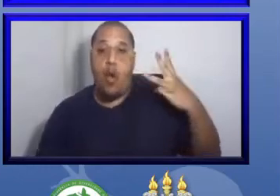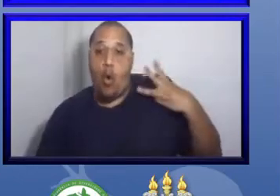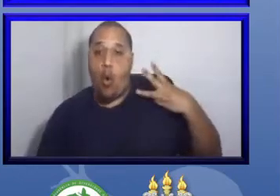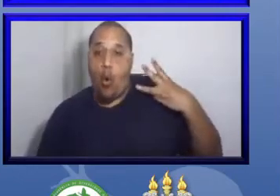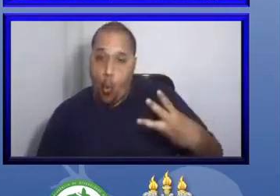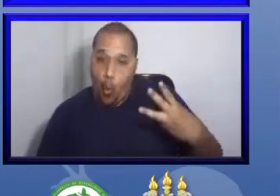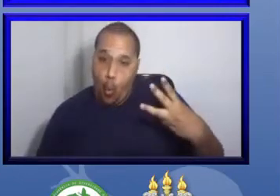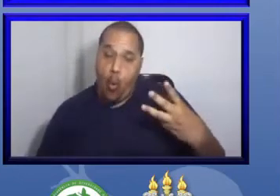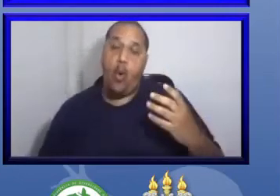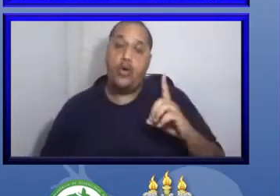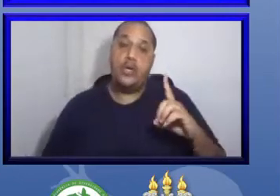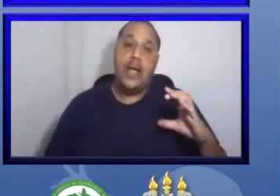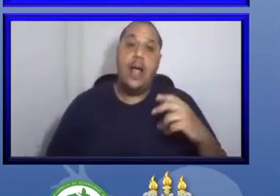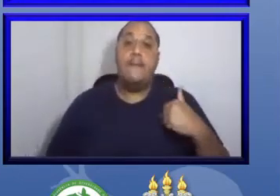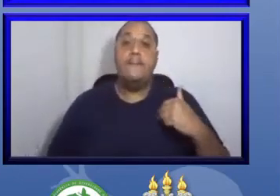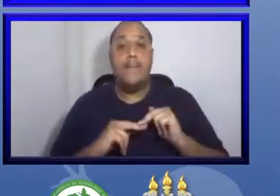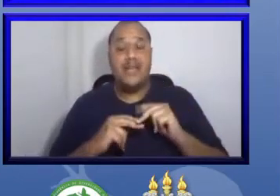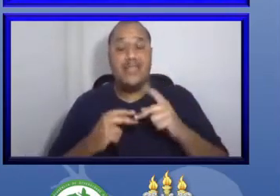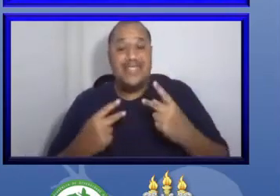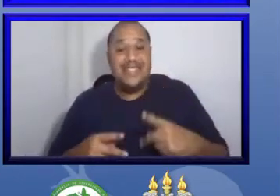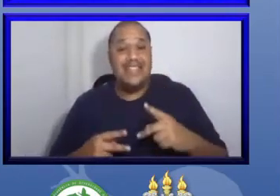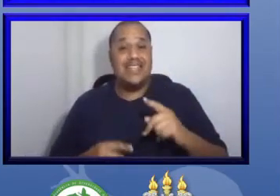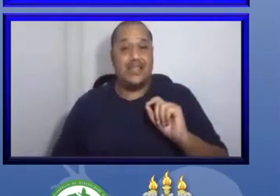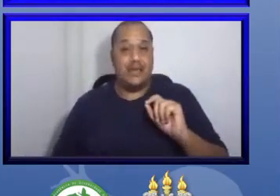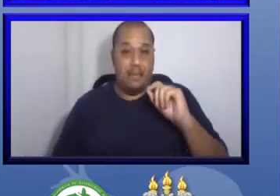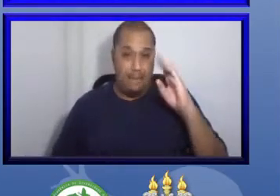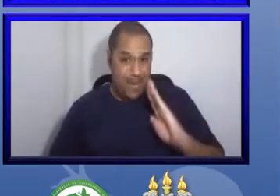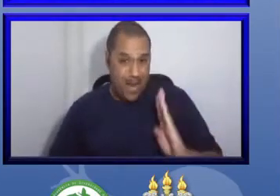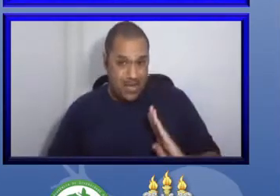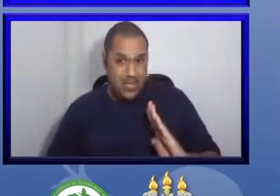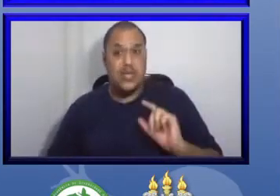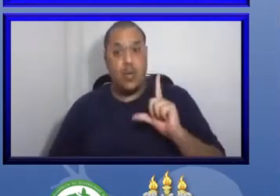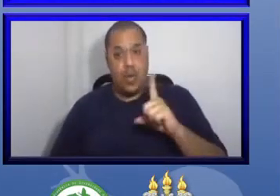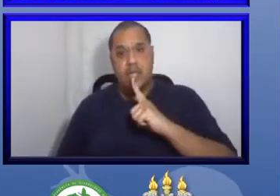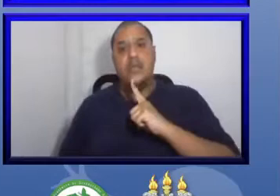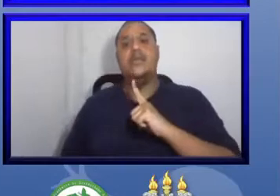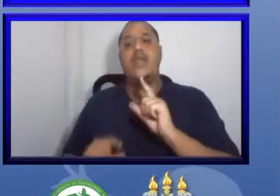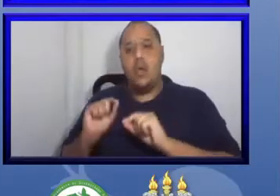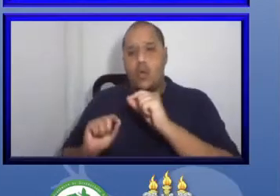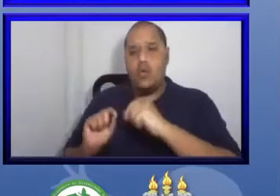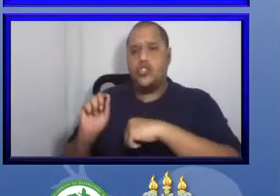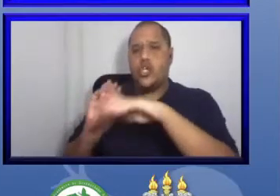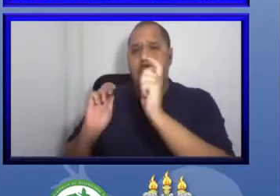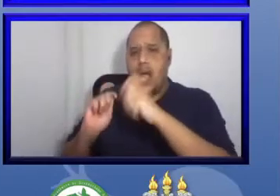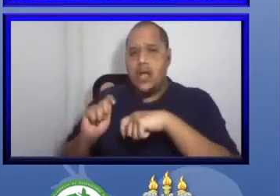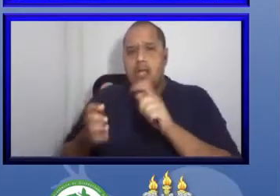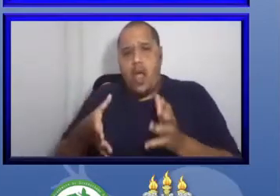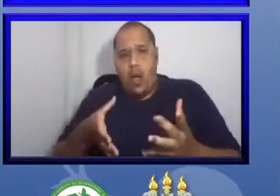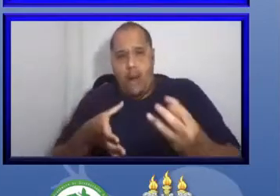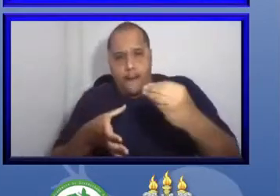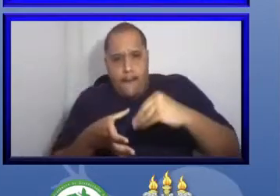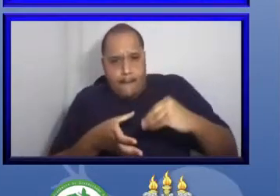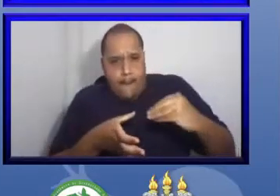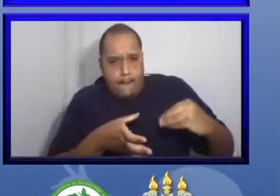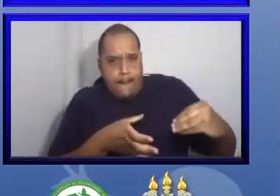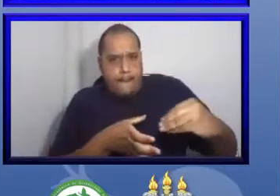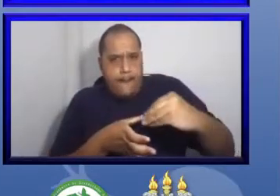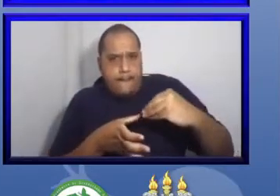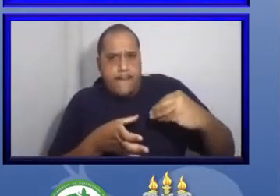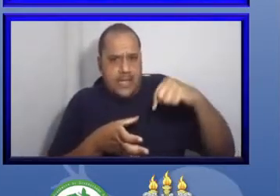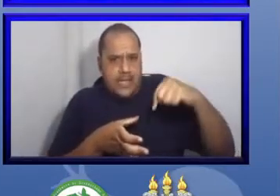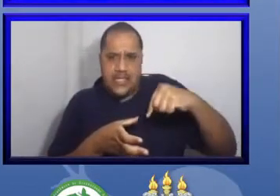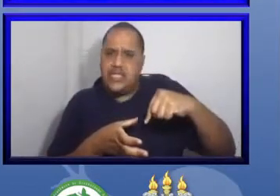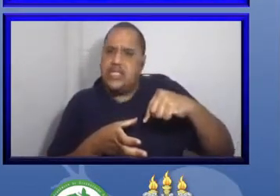Mas, o Brasil tem coleções também muito relevantes. Então,